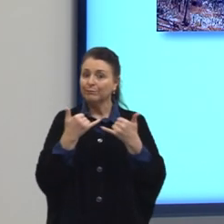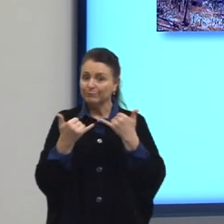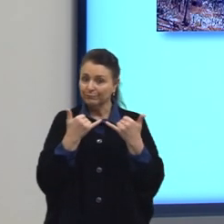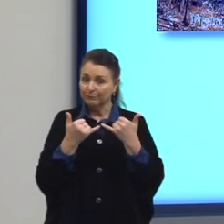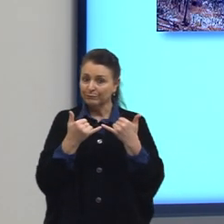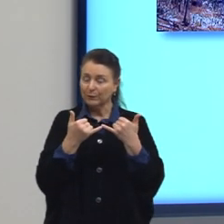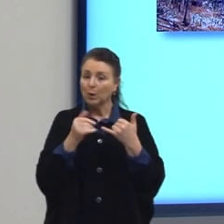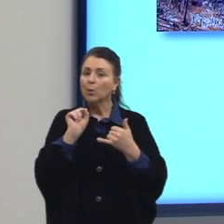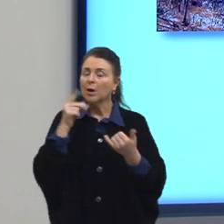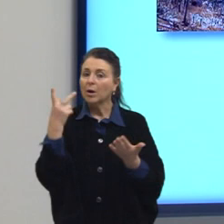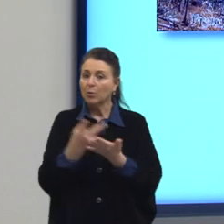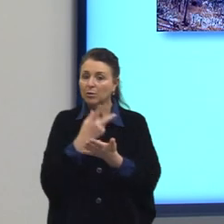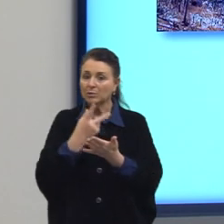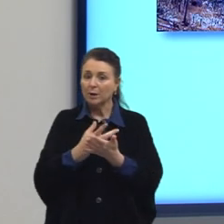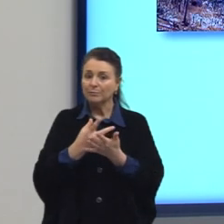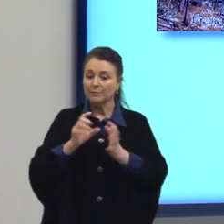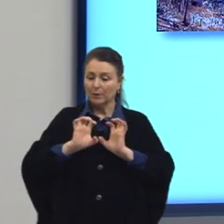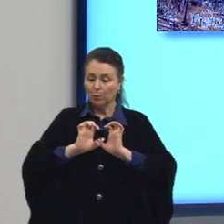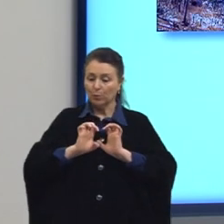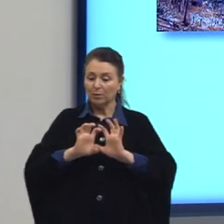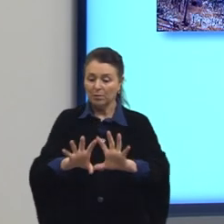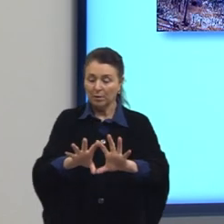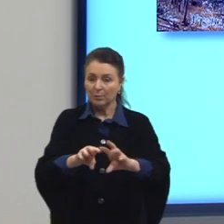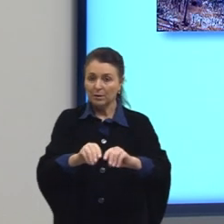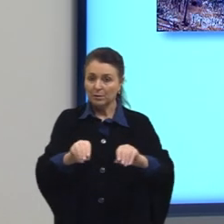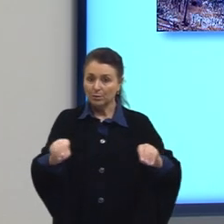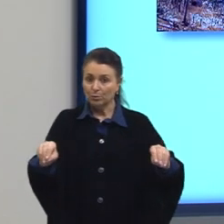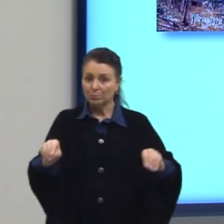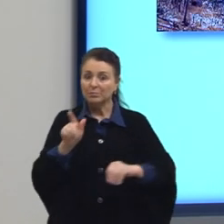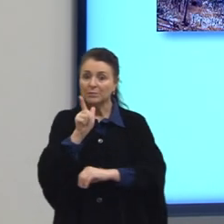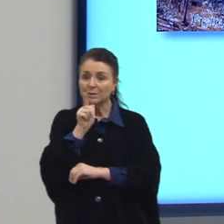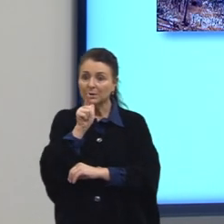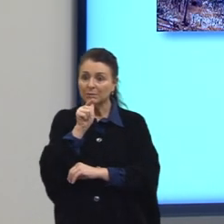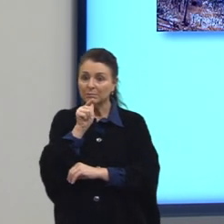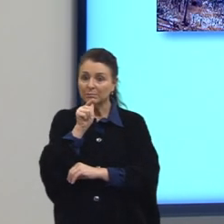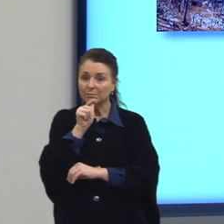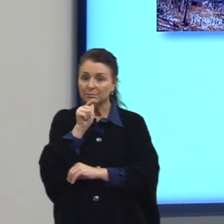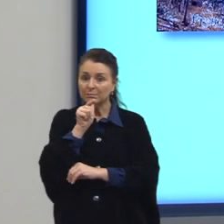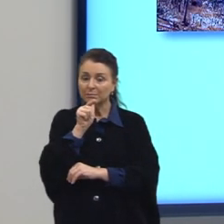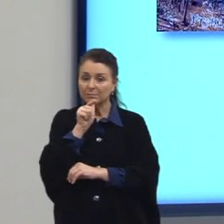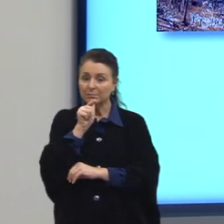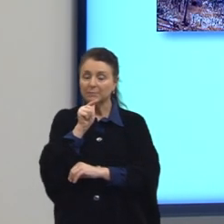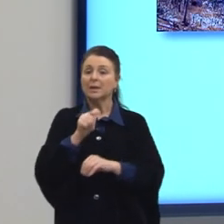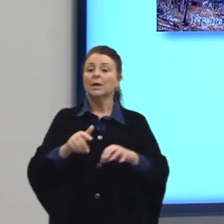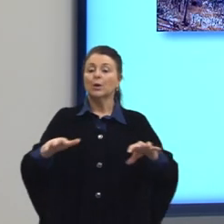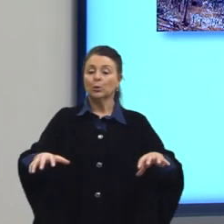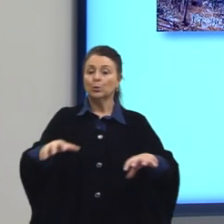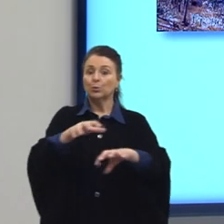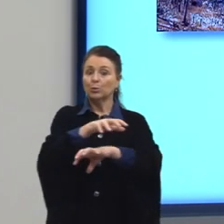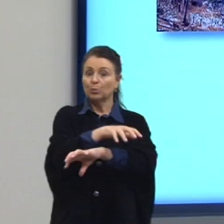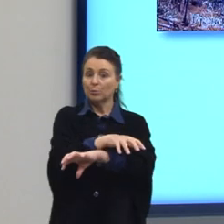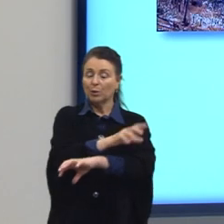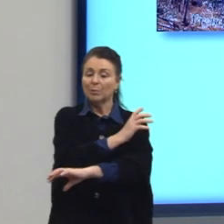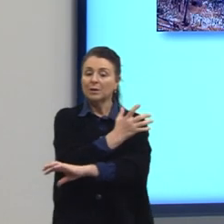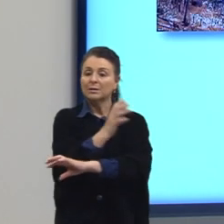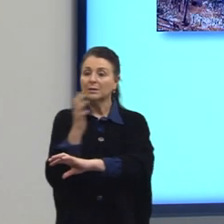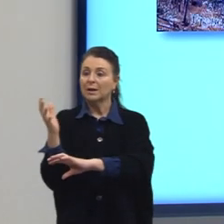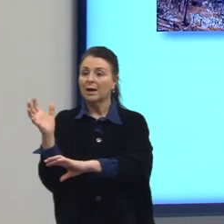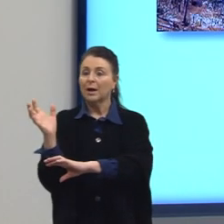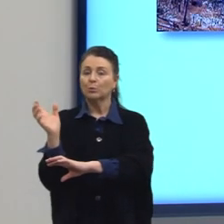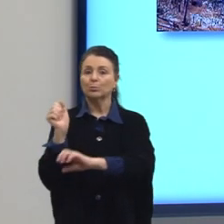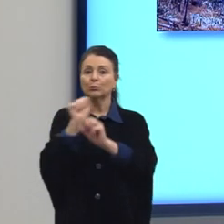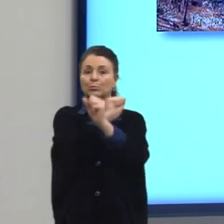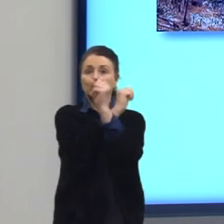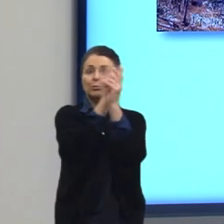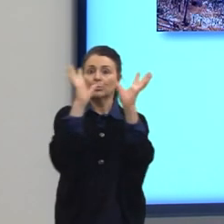A contaminação dos solos e das águas. No bioma cerrado, um dos impactos